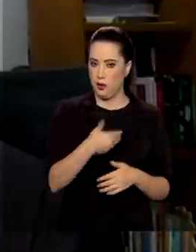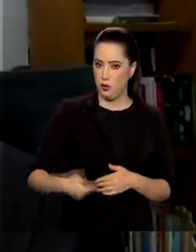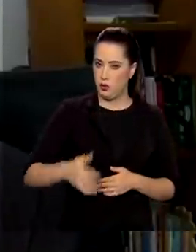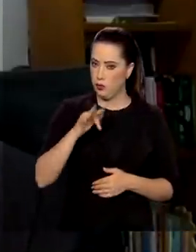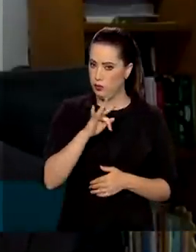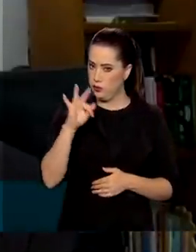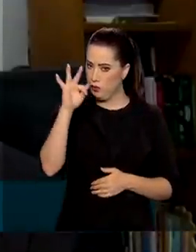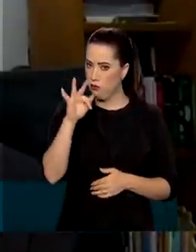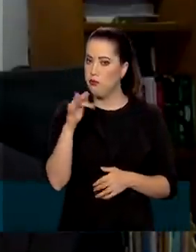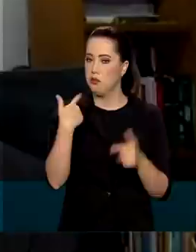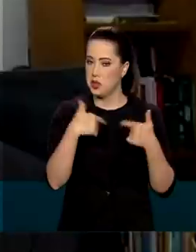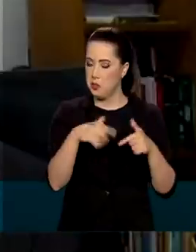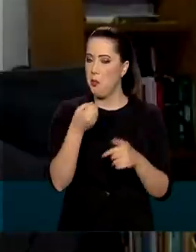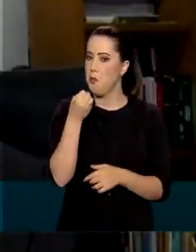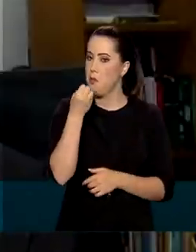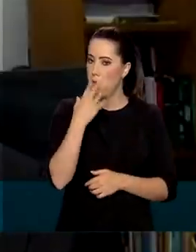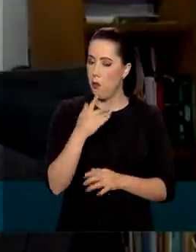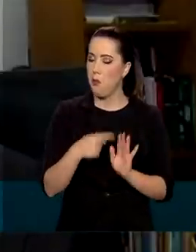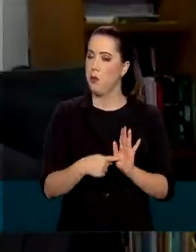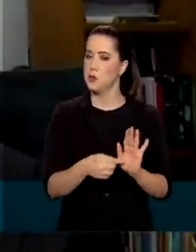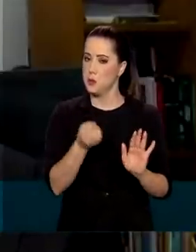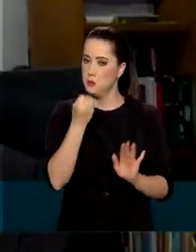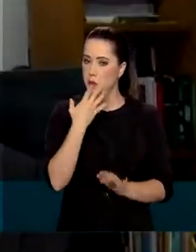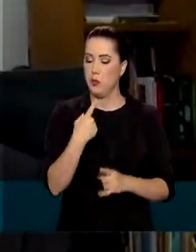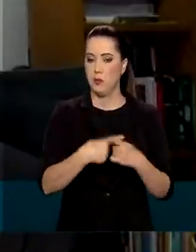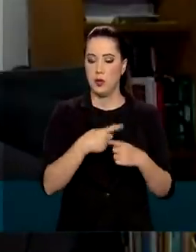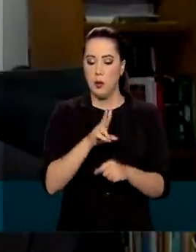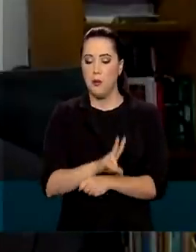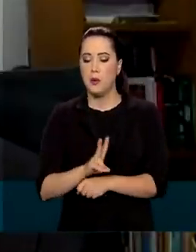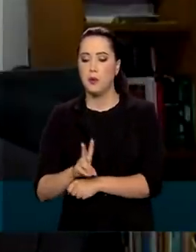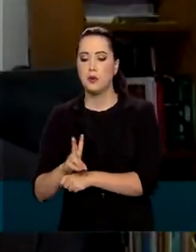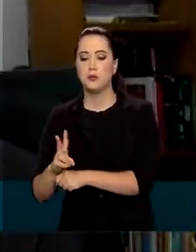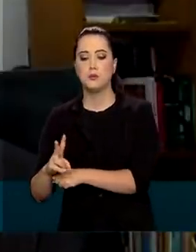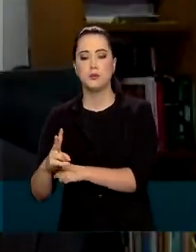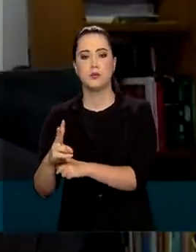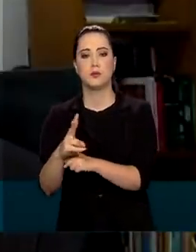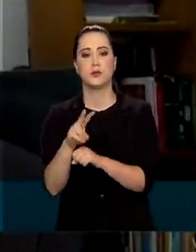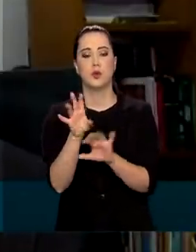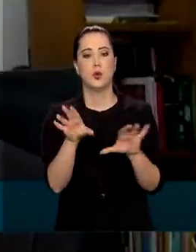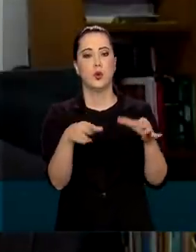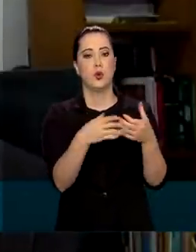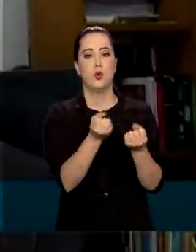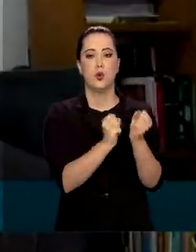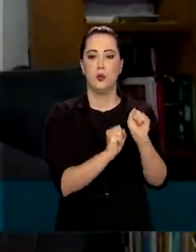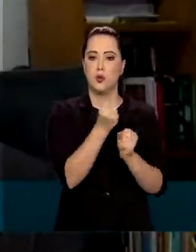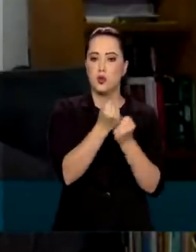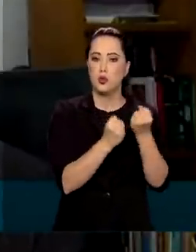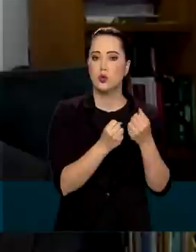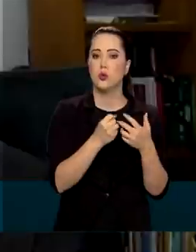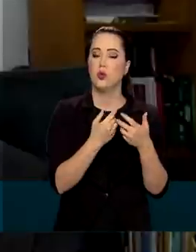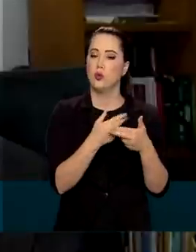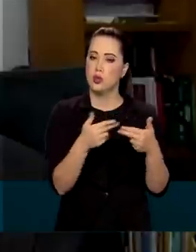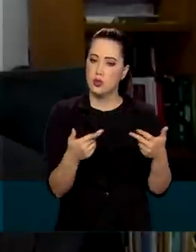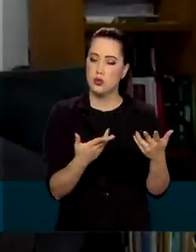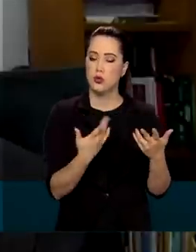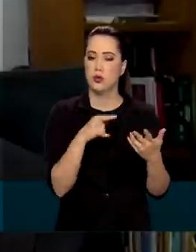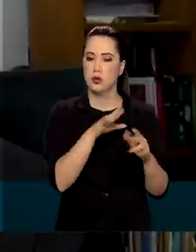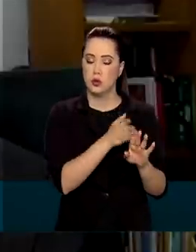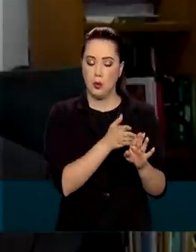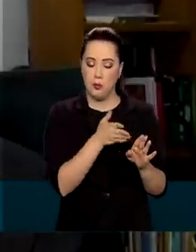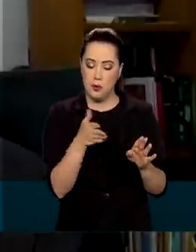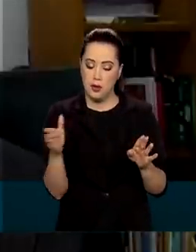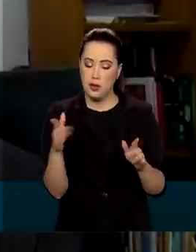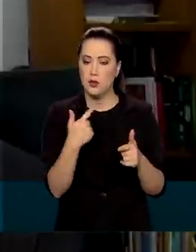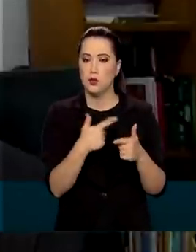pelo governo federal no sentido de proteger o setor produtivo no período de crise, período